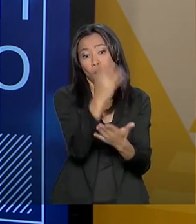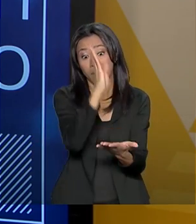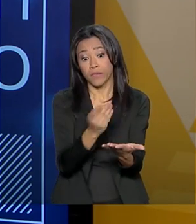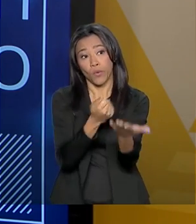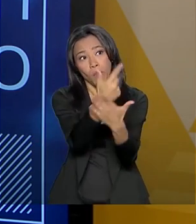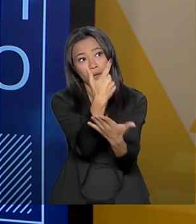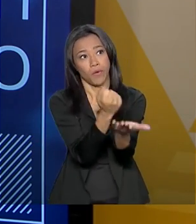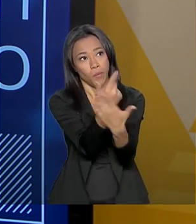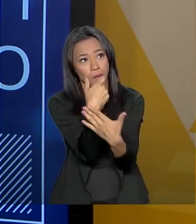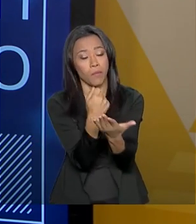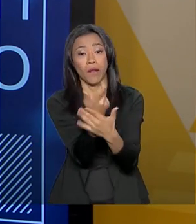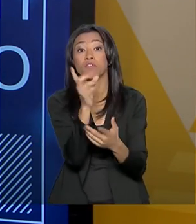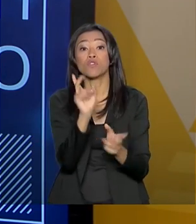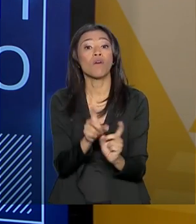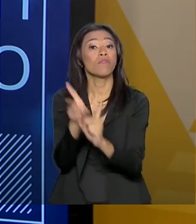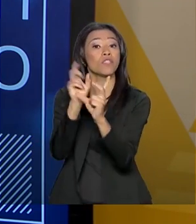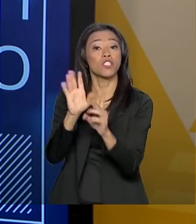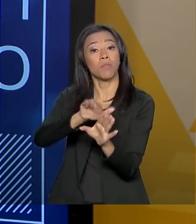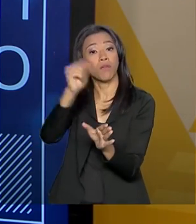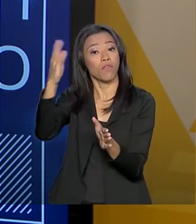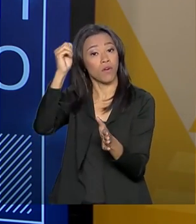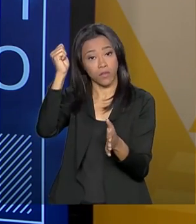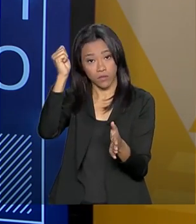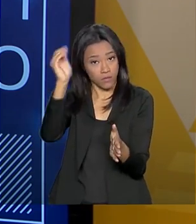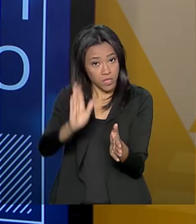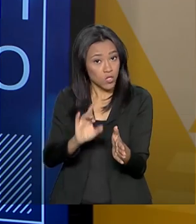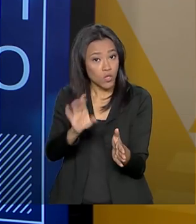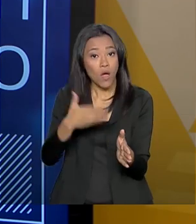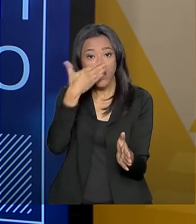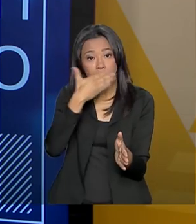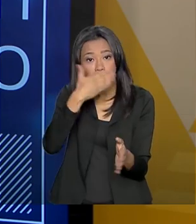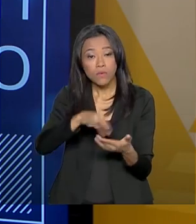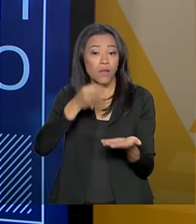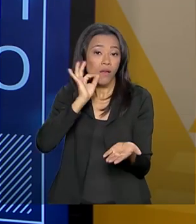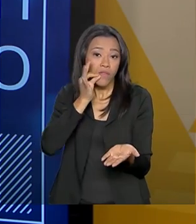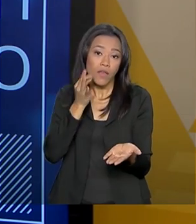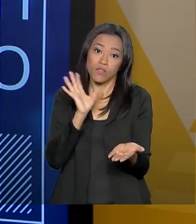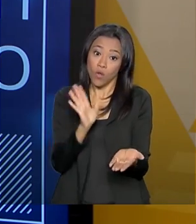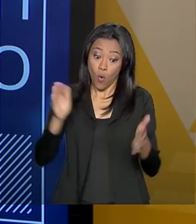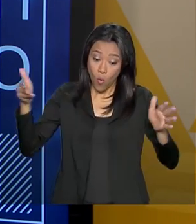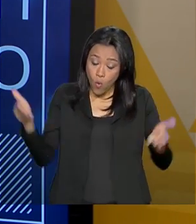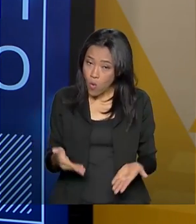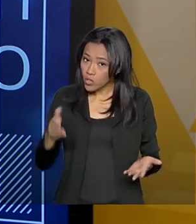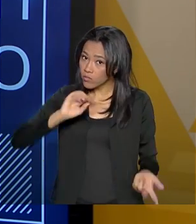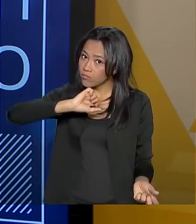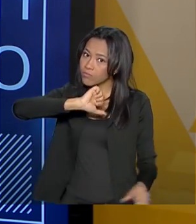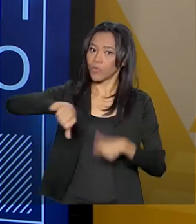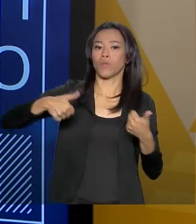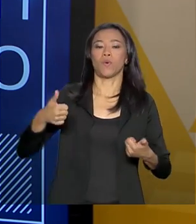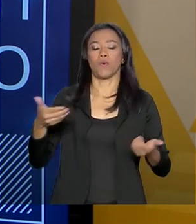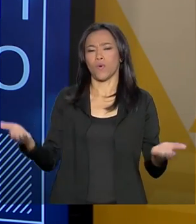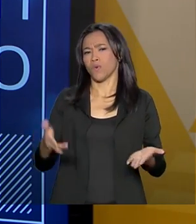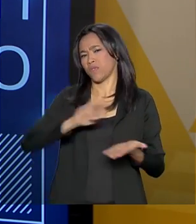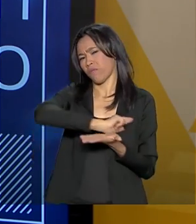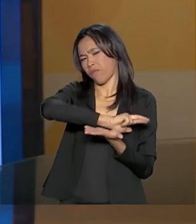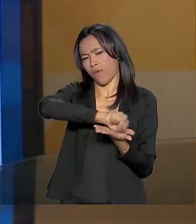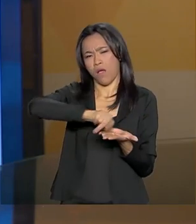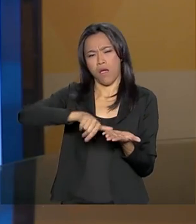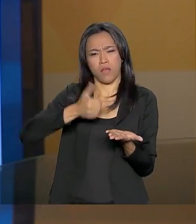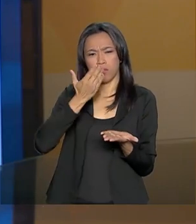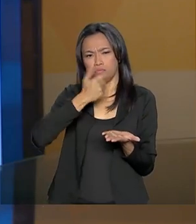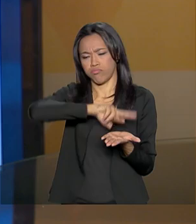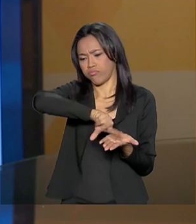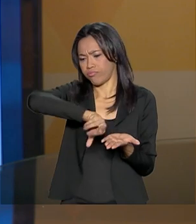só exportava açúcar e café. E hoje o Brasil é grande exportador de muitos alimentos, através,